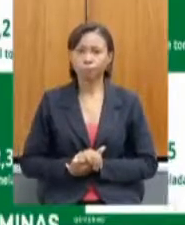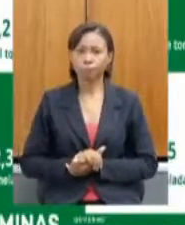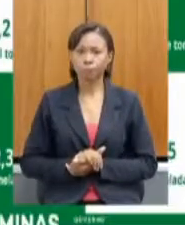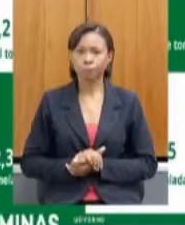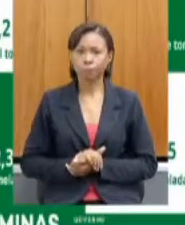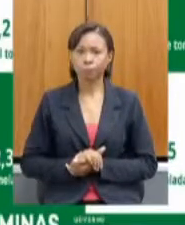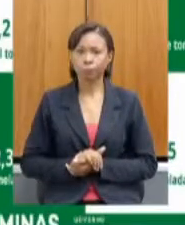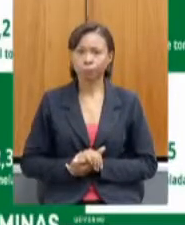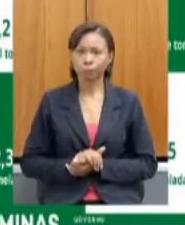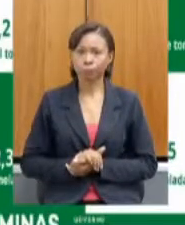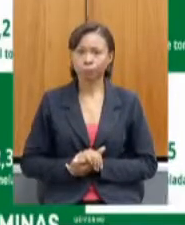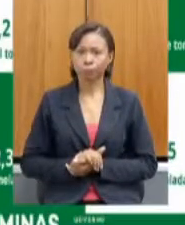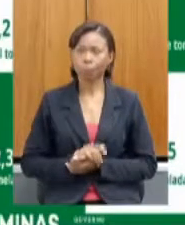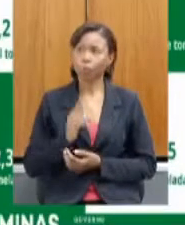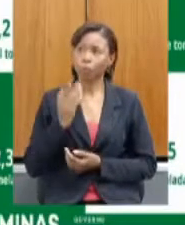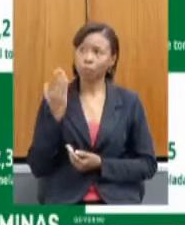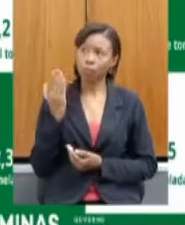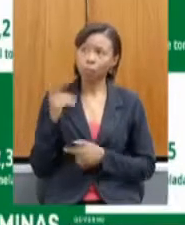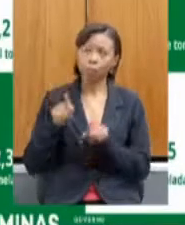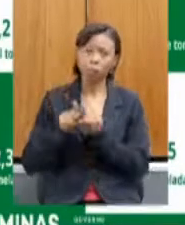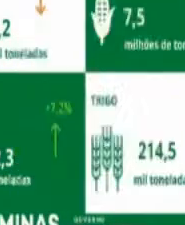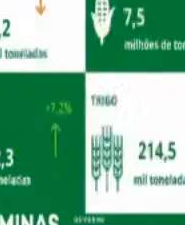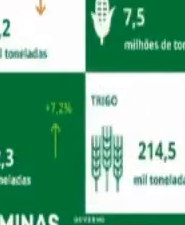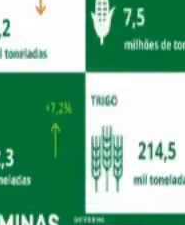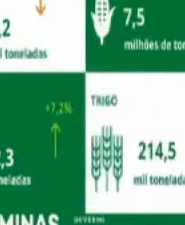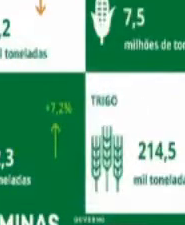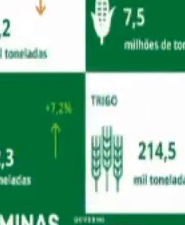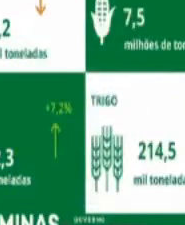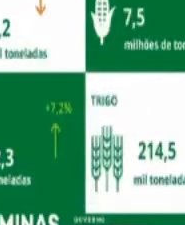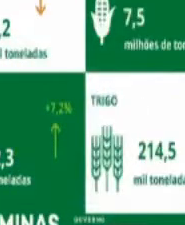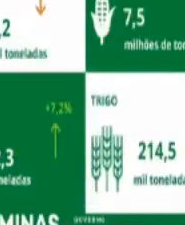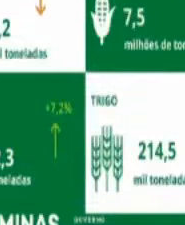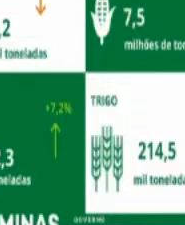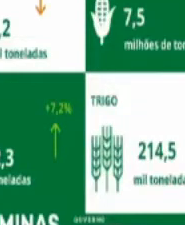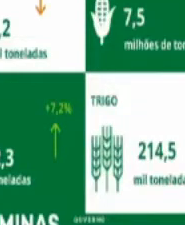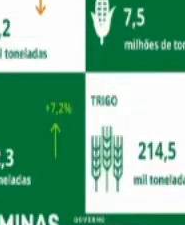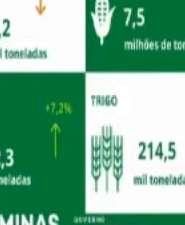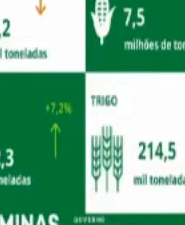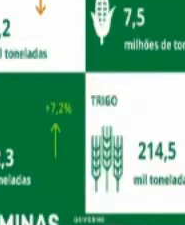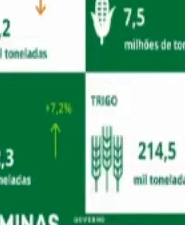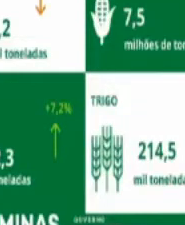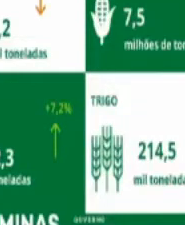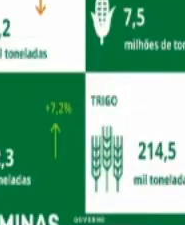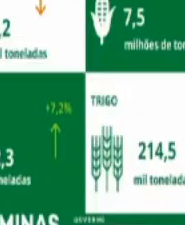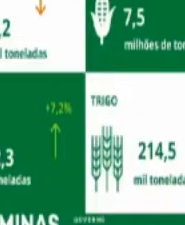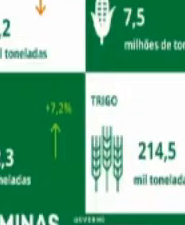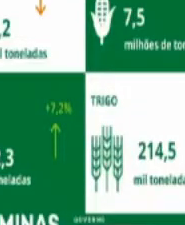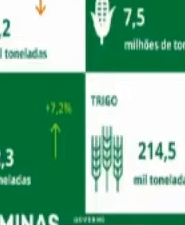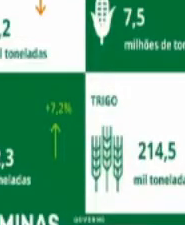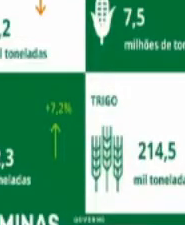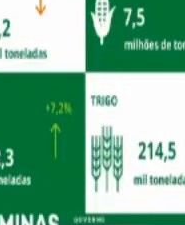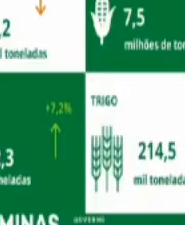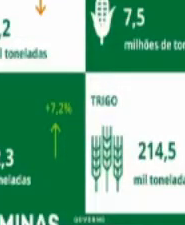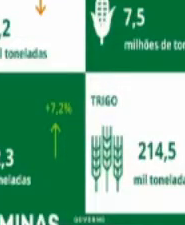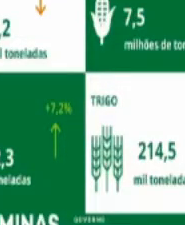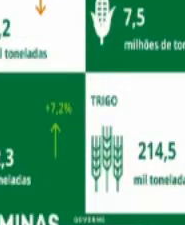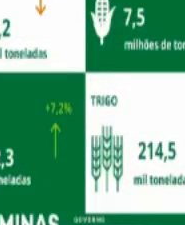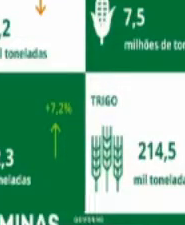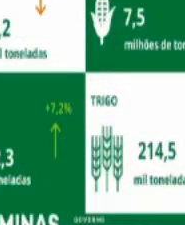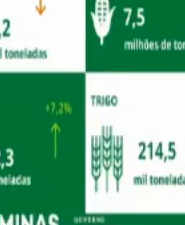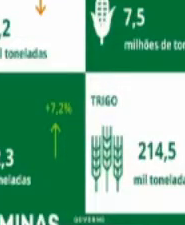Aqui nós tivemos também uma safra recta da produção de grãos com 15,4 milhões de toneladas